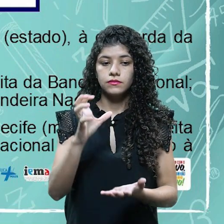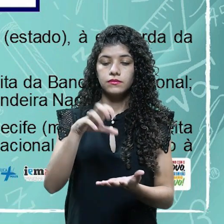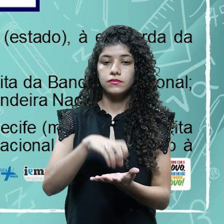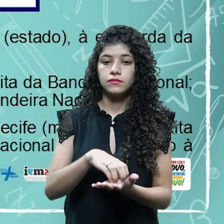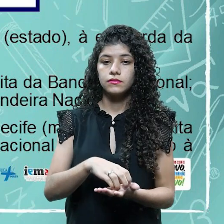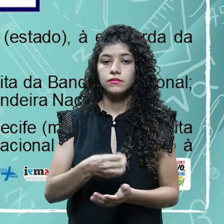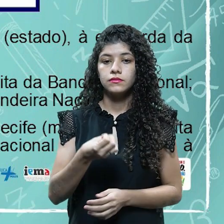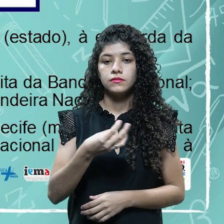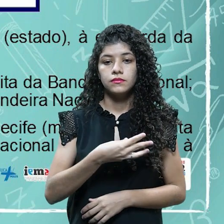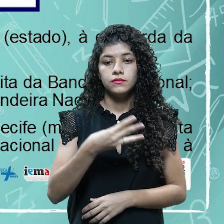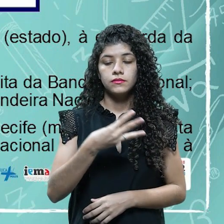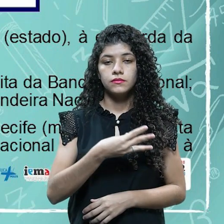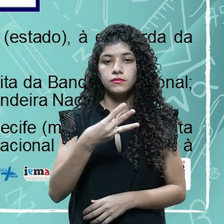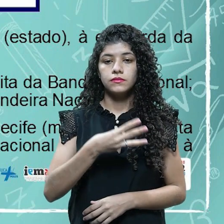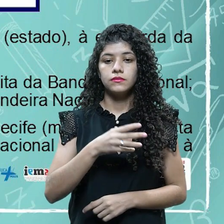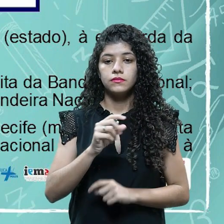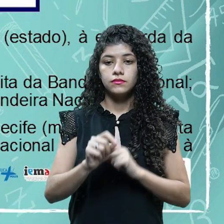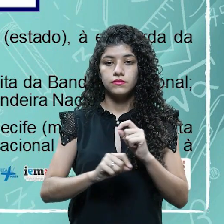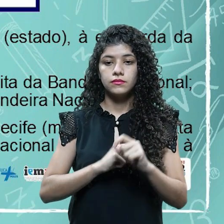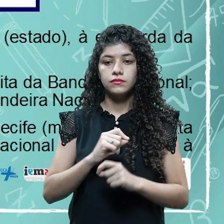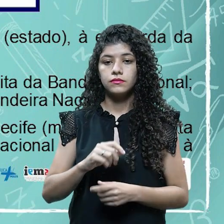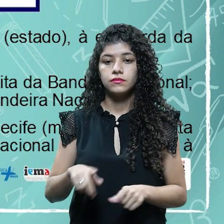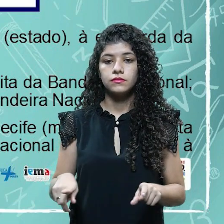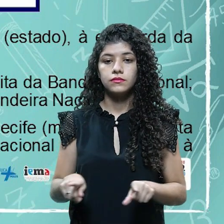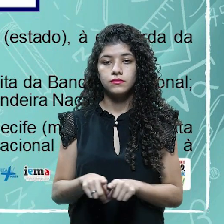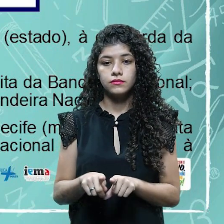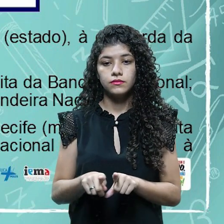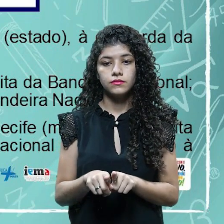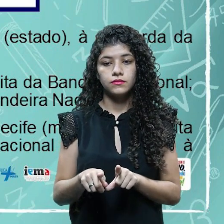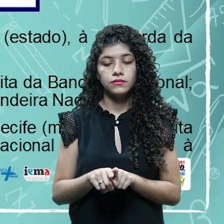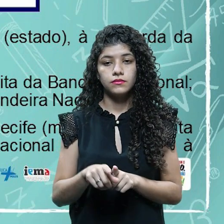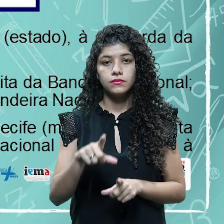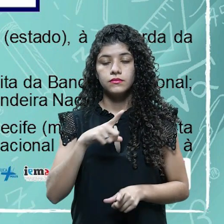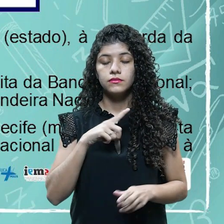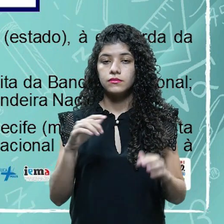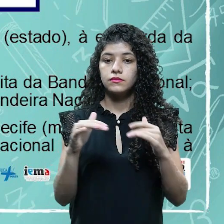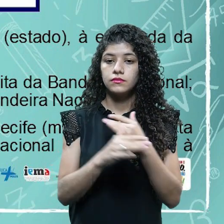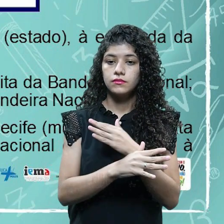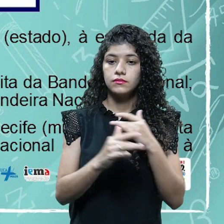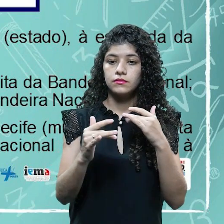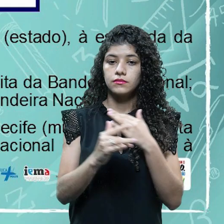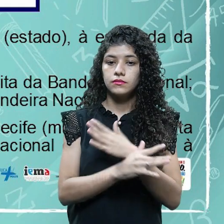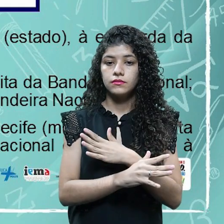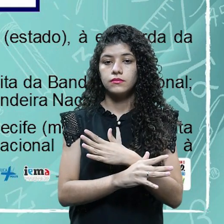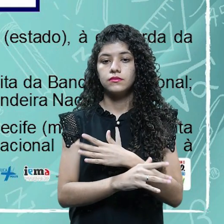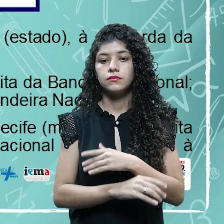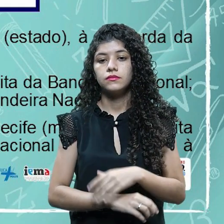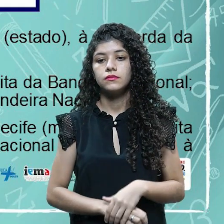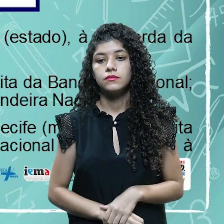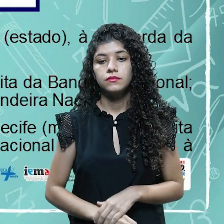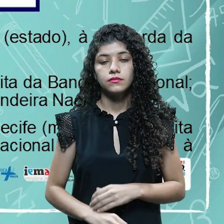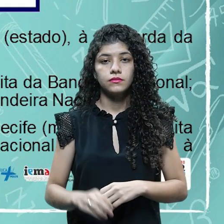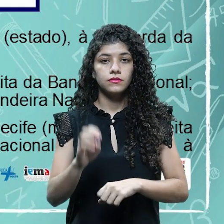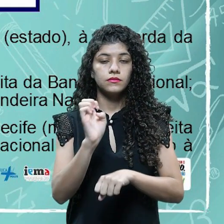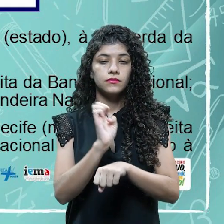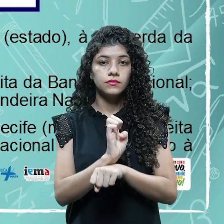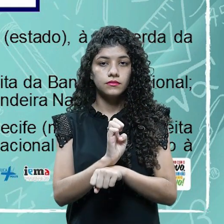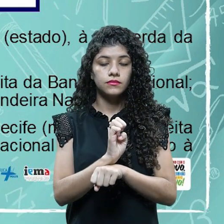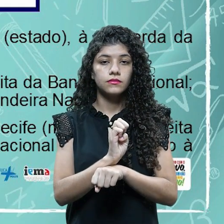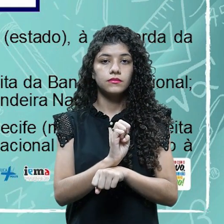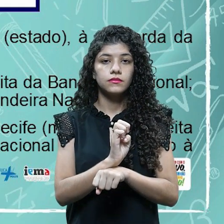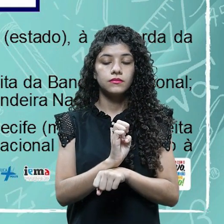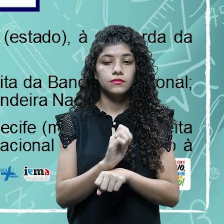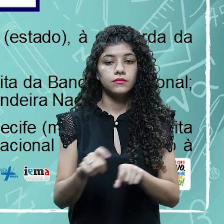né, também tem um município, é uma bandeira do município, do estado, então ele fica logo ao lado